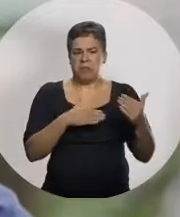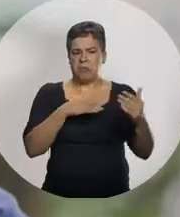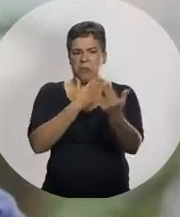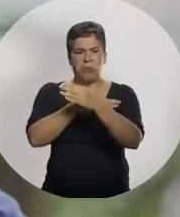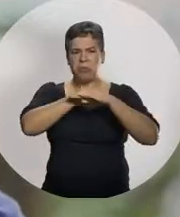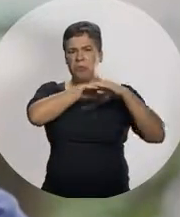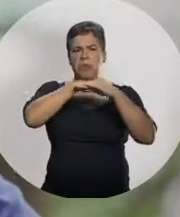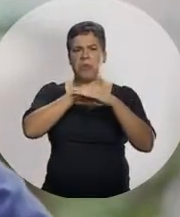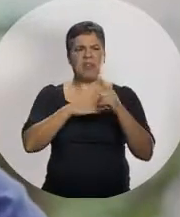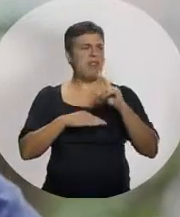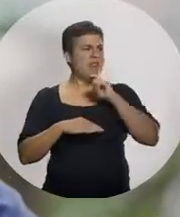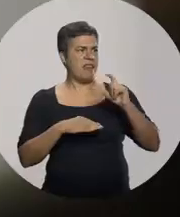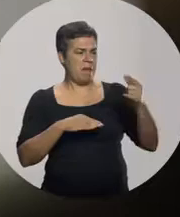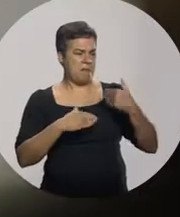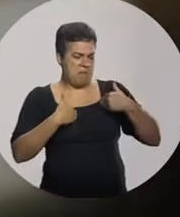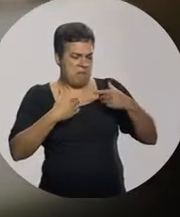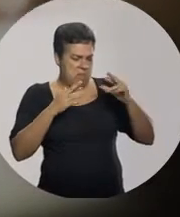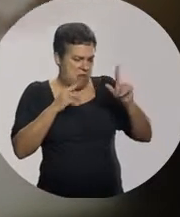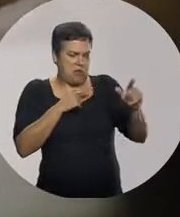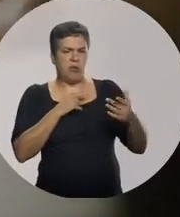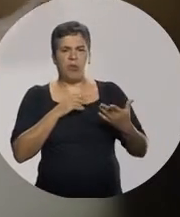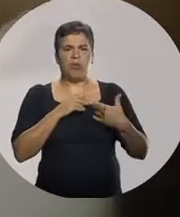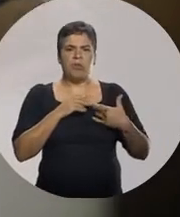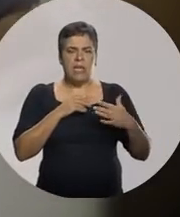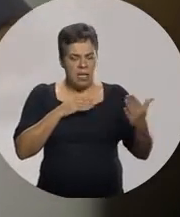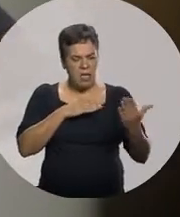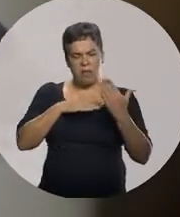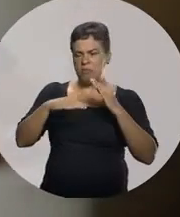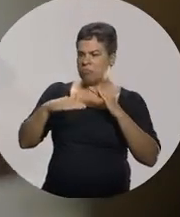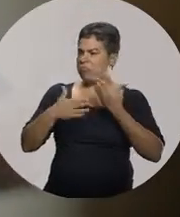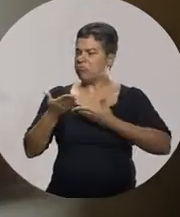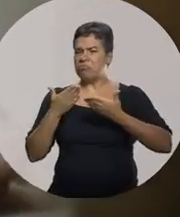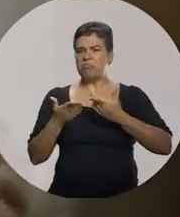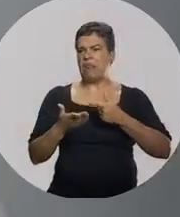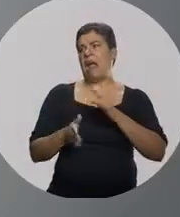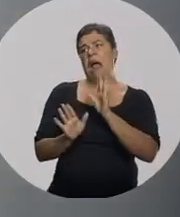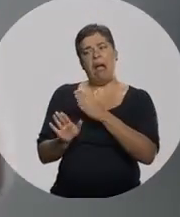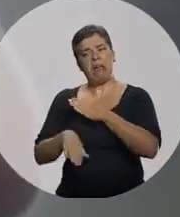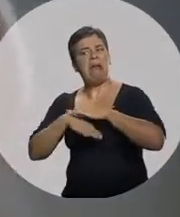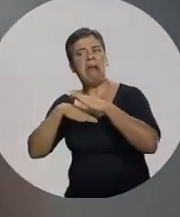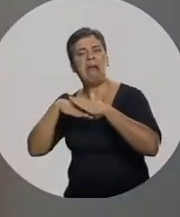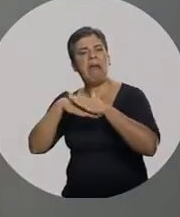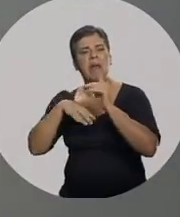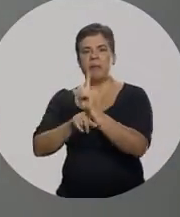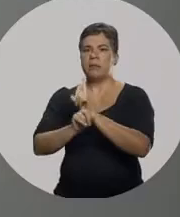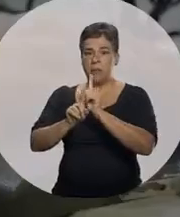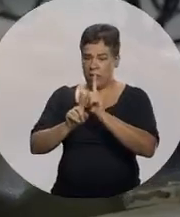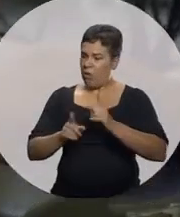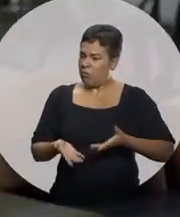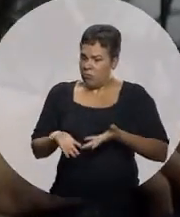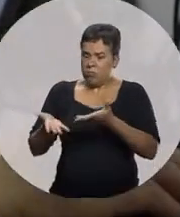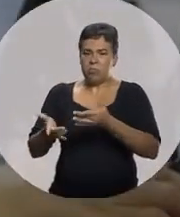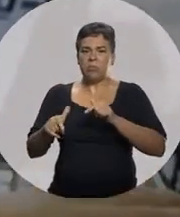Não pesa Ninguém me trata diferente, nunca tratou Ninguém, ah, eu vou dar menos demanda, eu vou cobrar menos por conta disso Me